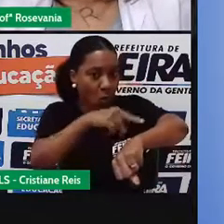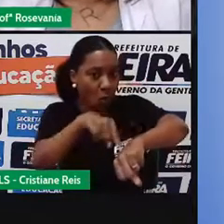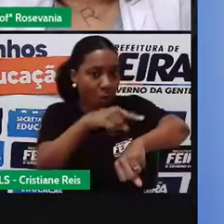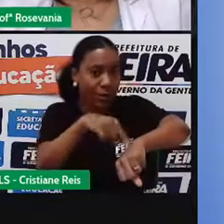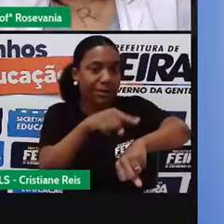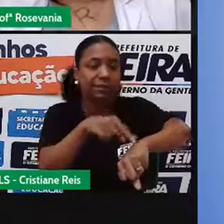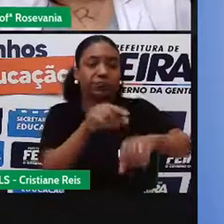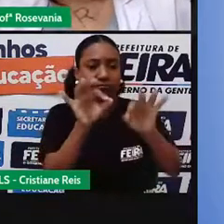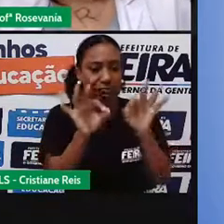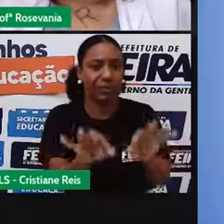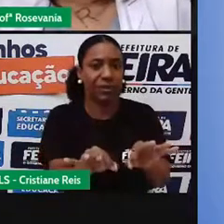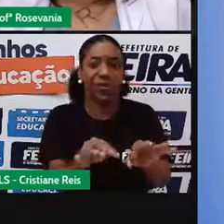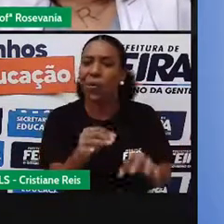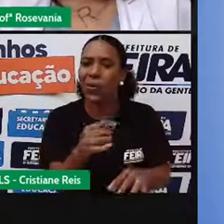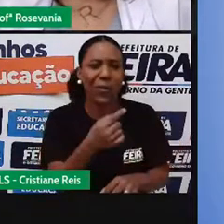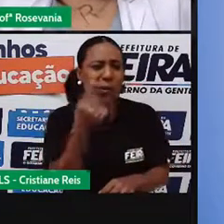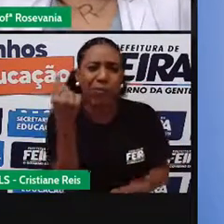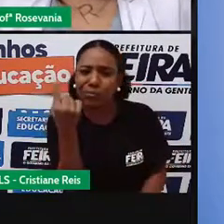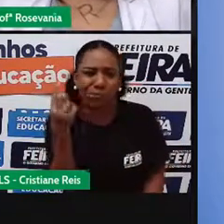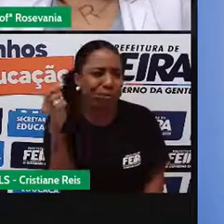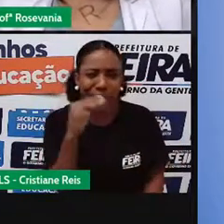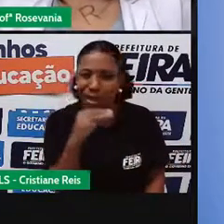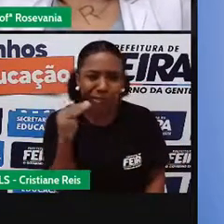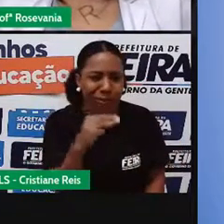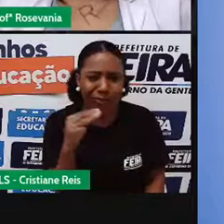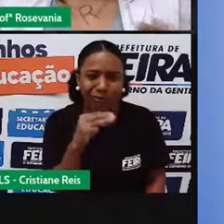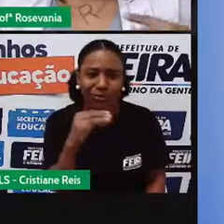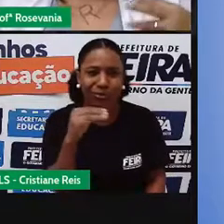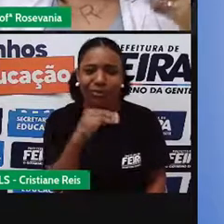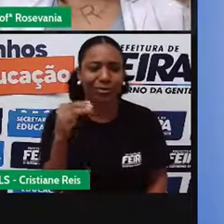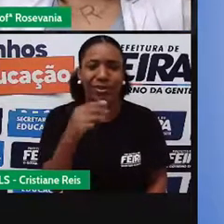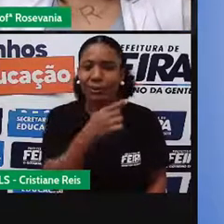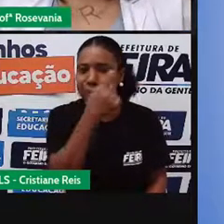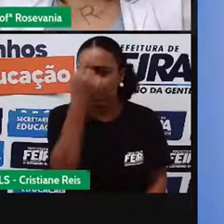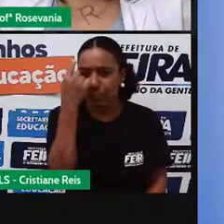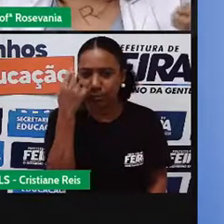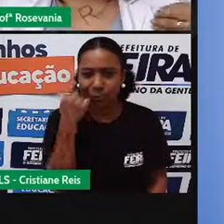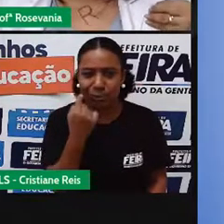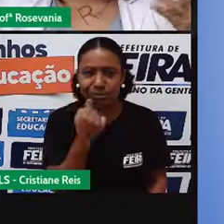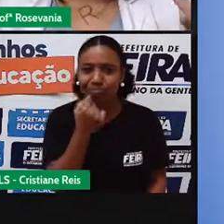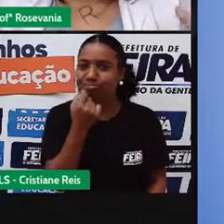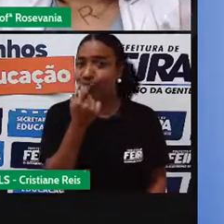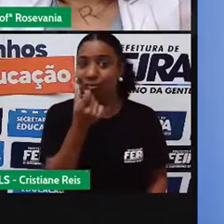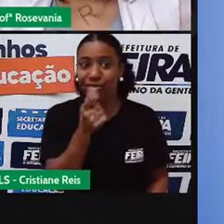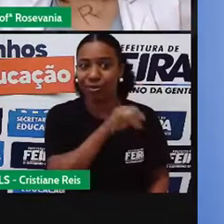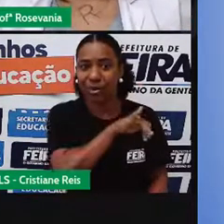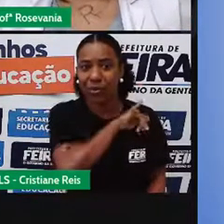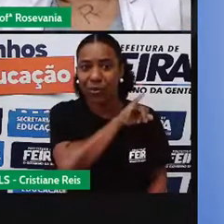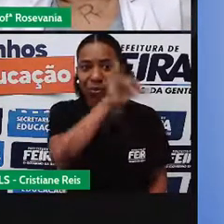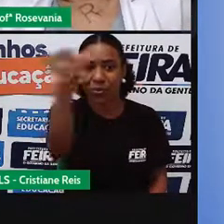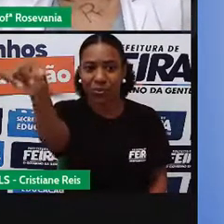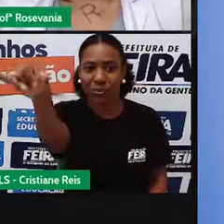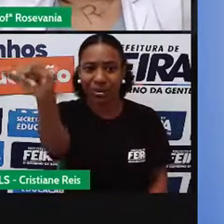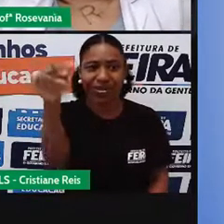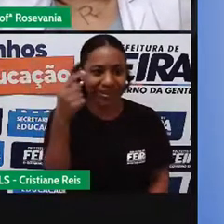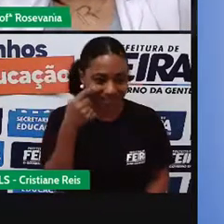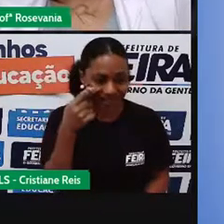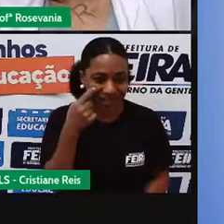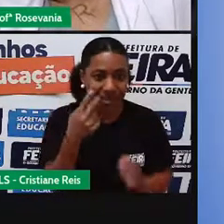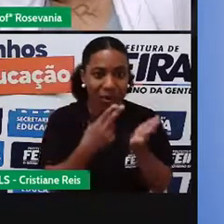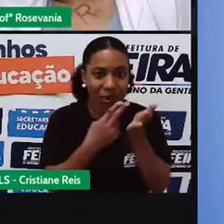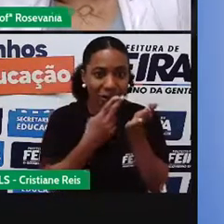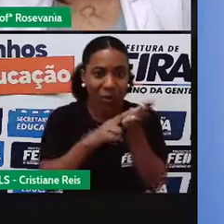ali você já resolve a situação de entrega. Né, esses serviços postais que entregam mais rápido, utilizam os